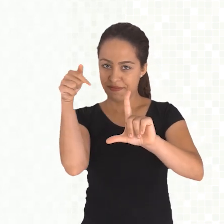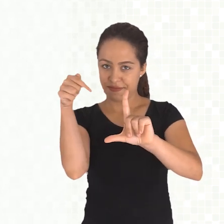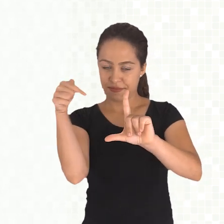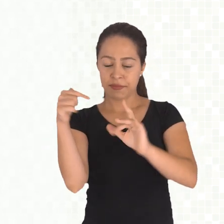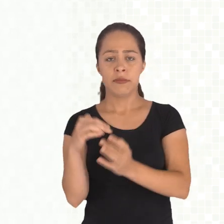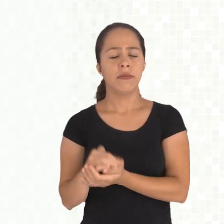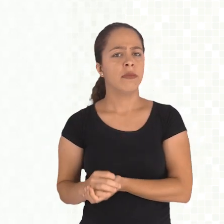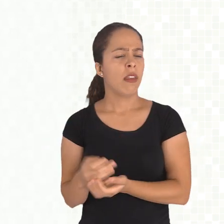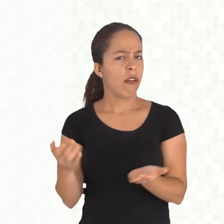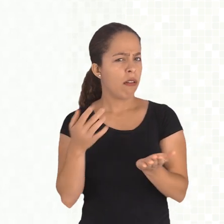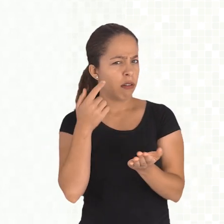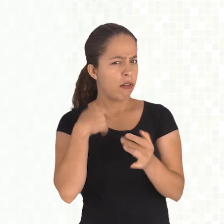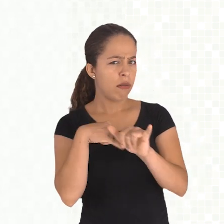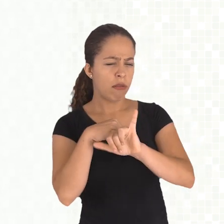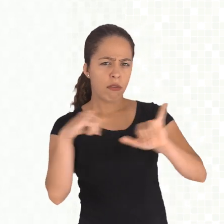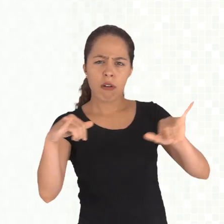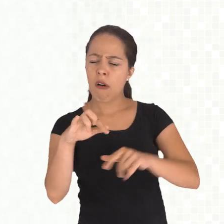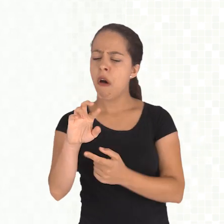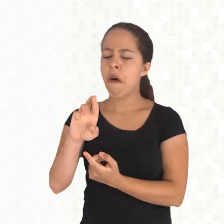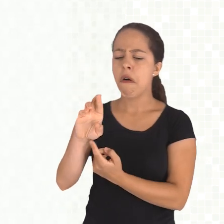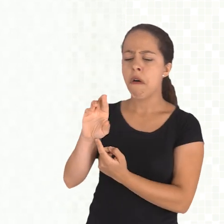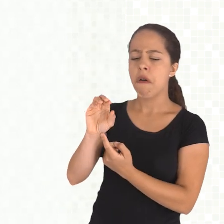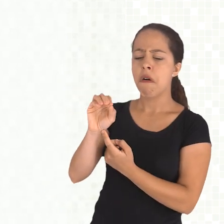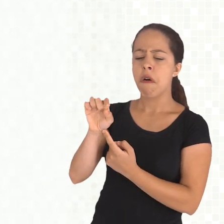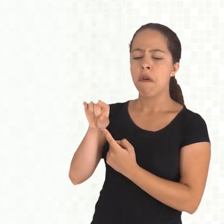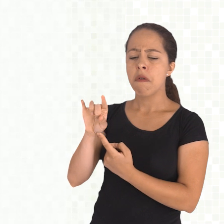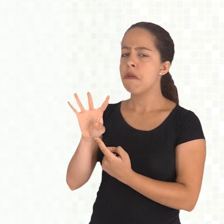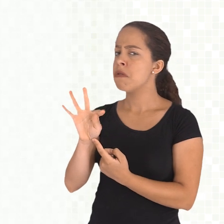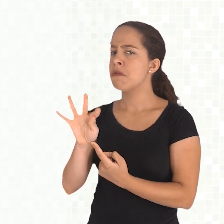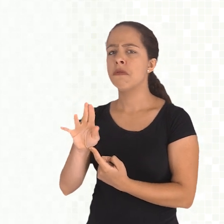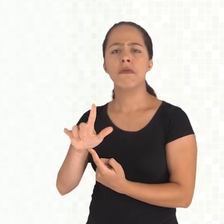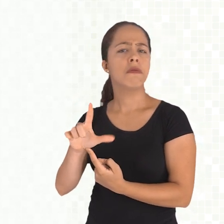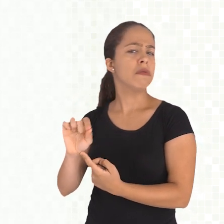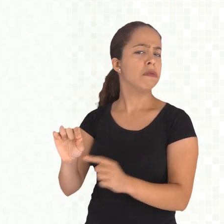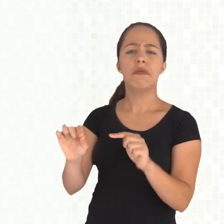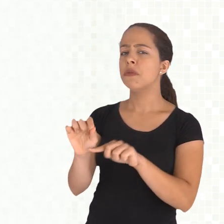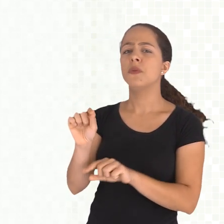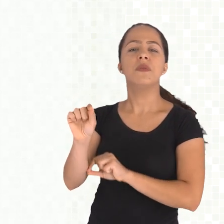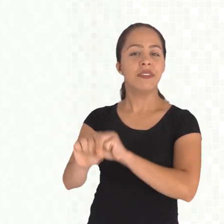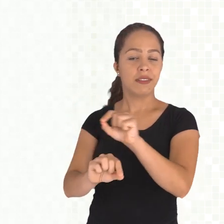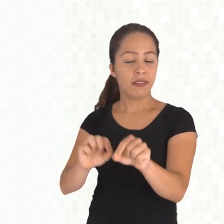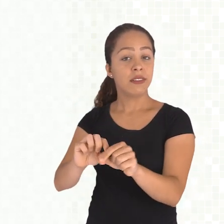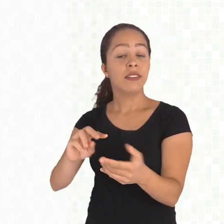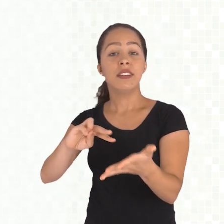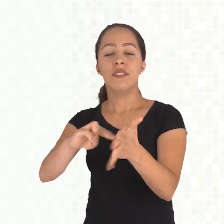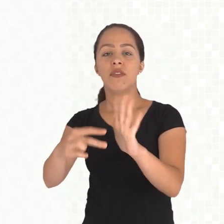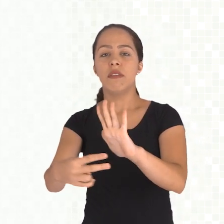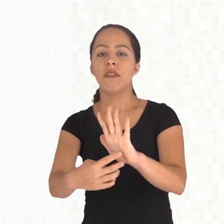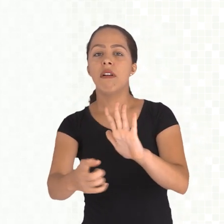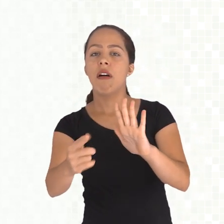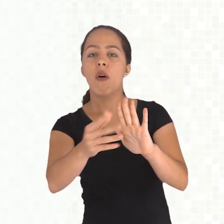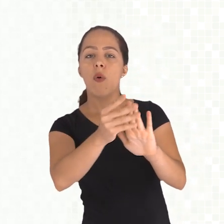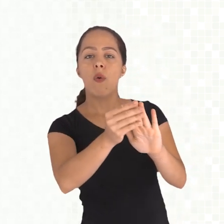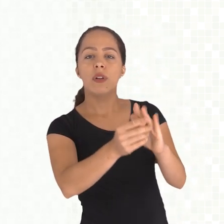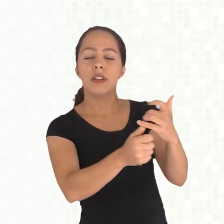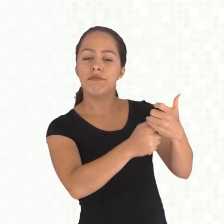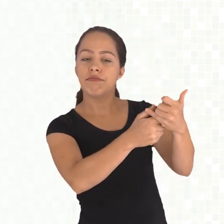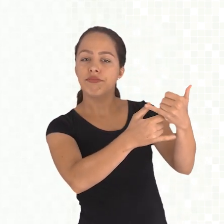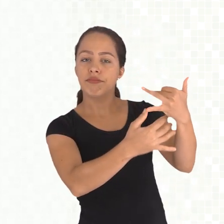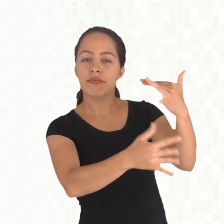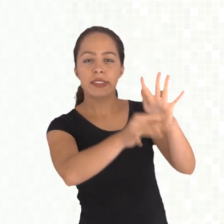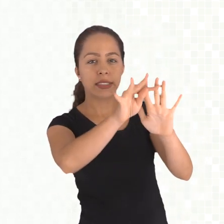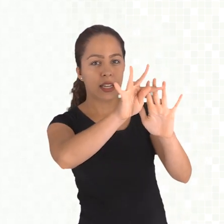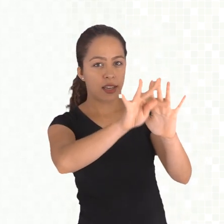lembrar o que é um rótulo. Um rótulo é um pedacinho de conteúdo que você insere e que vai